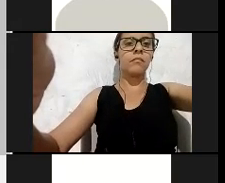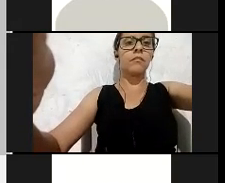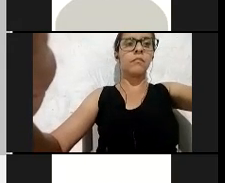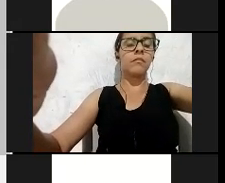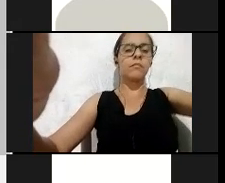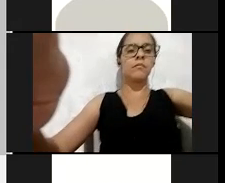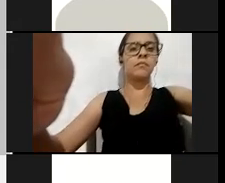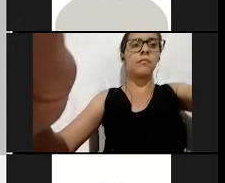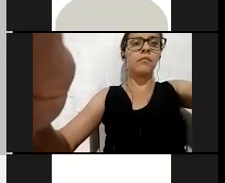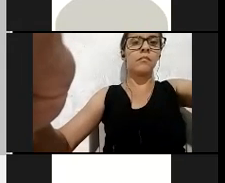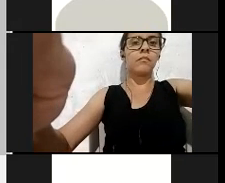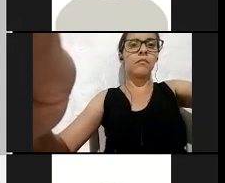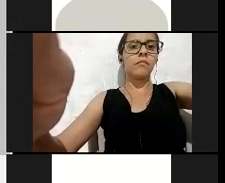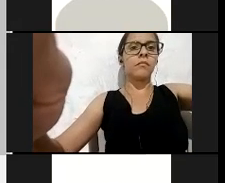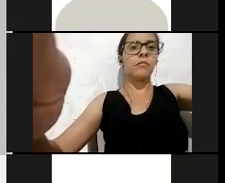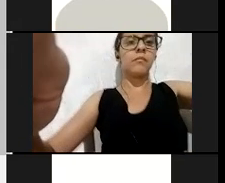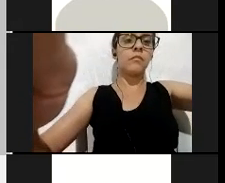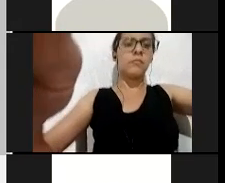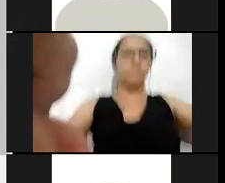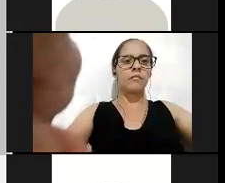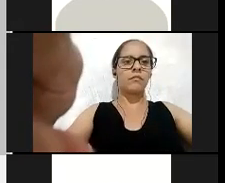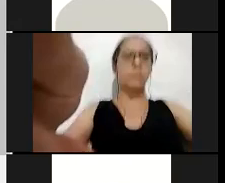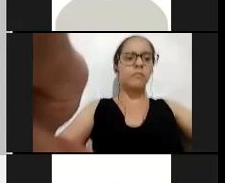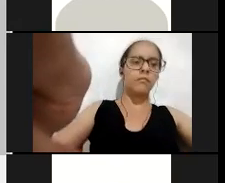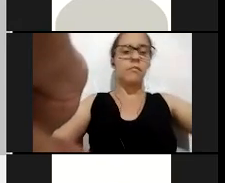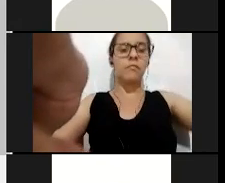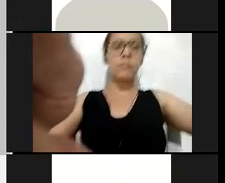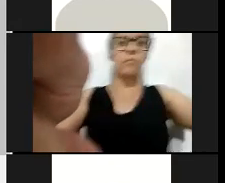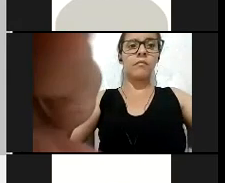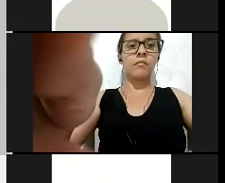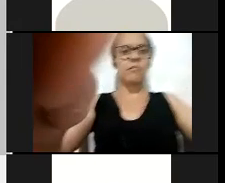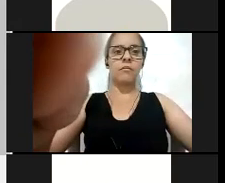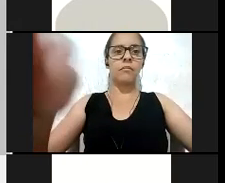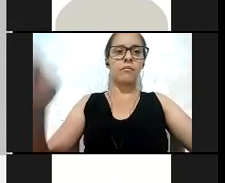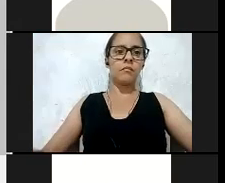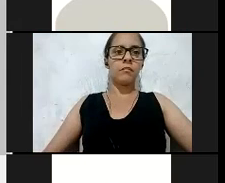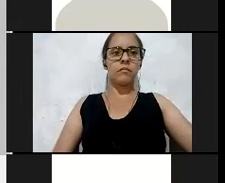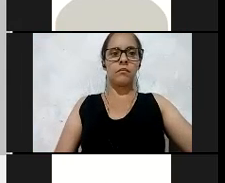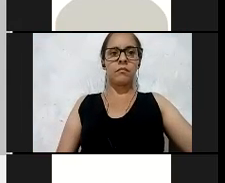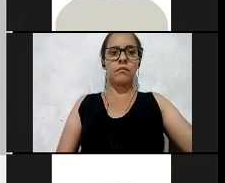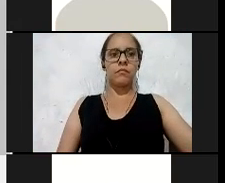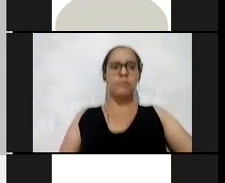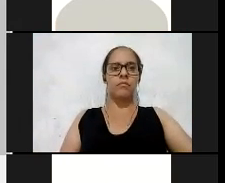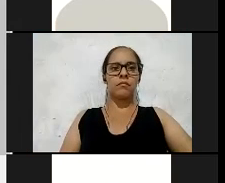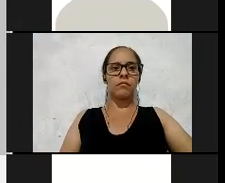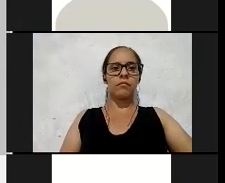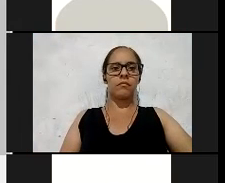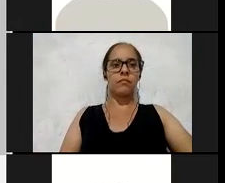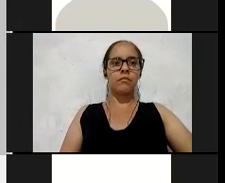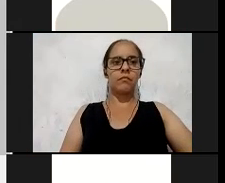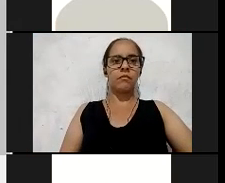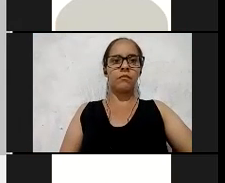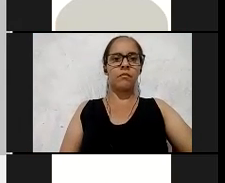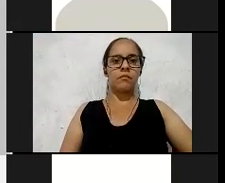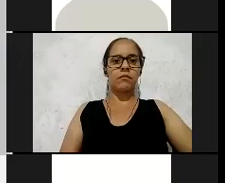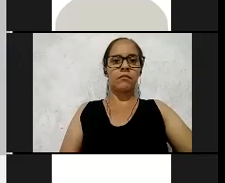experimentado aula remota, nunca tinham desenvolvido atividade no Google Class,